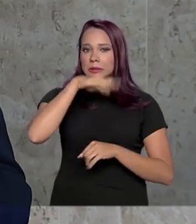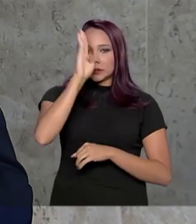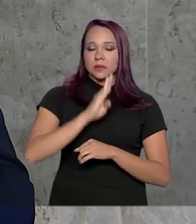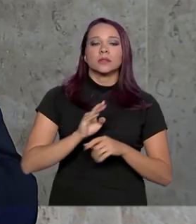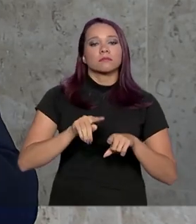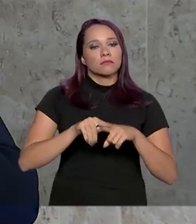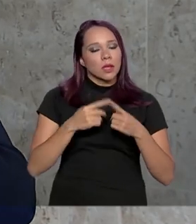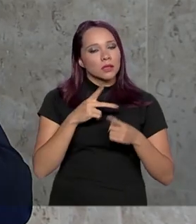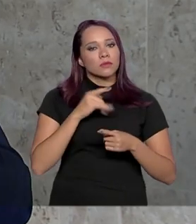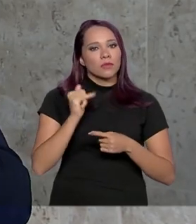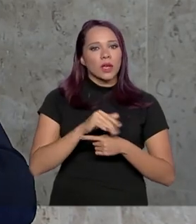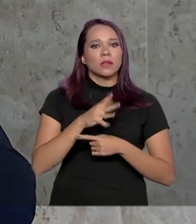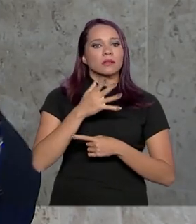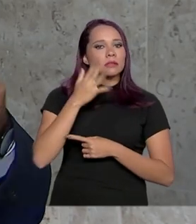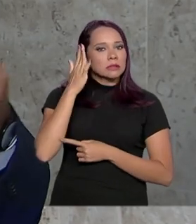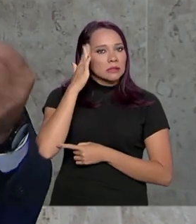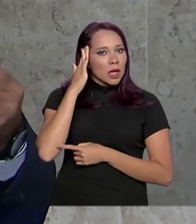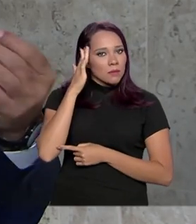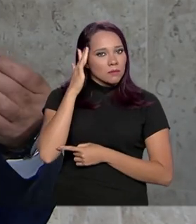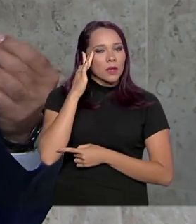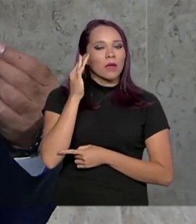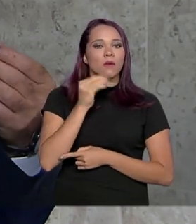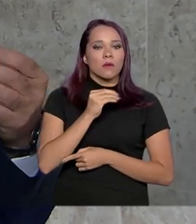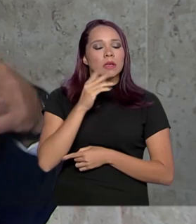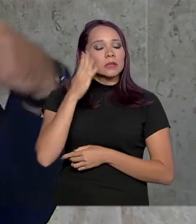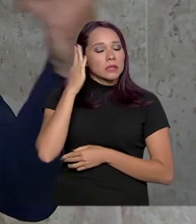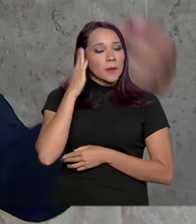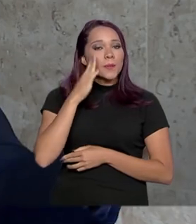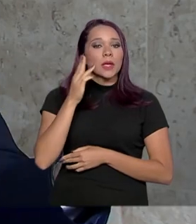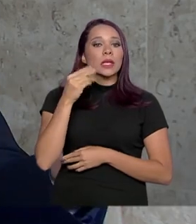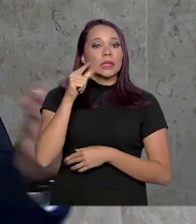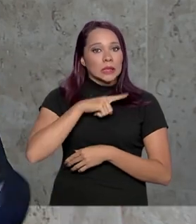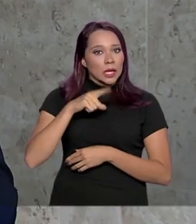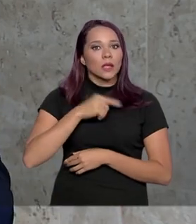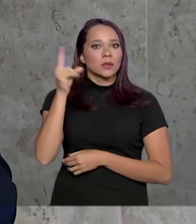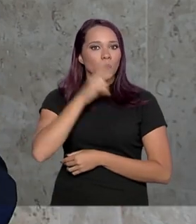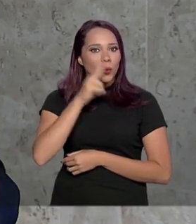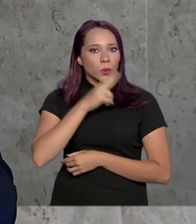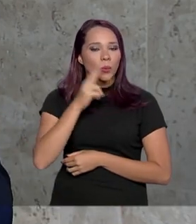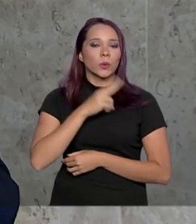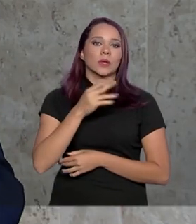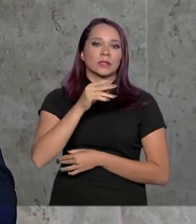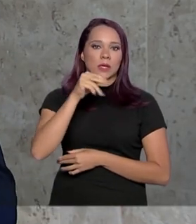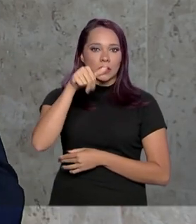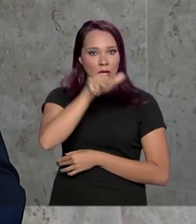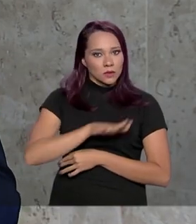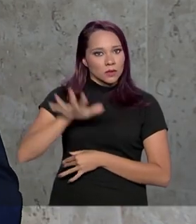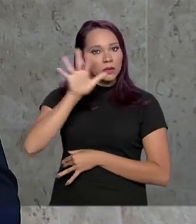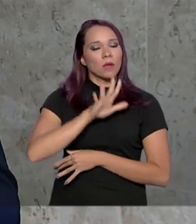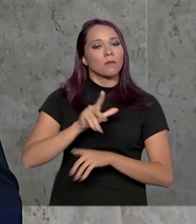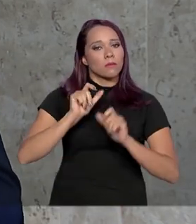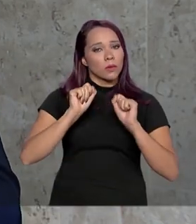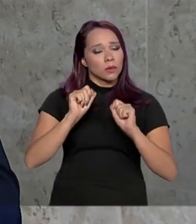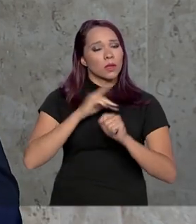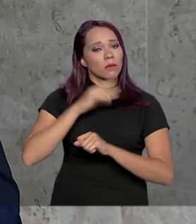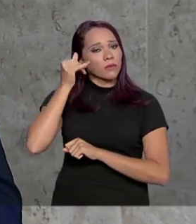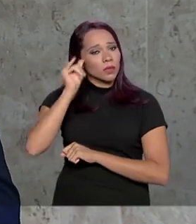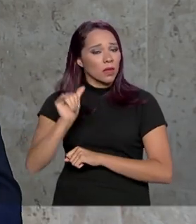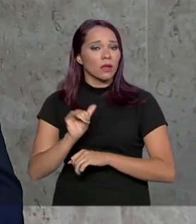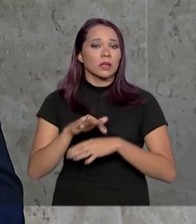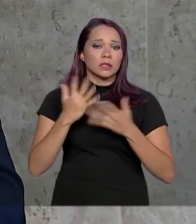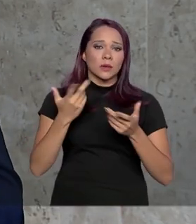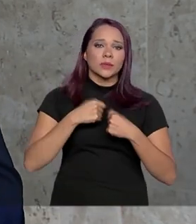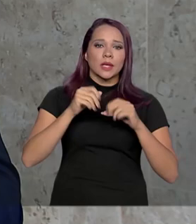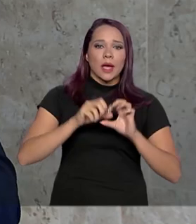mas nós vamos reconhecer essa emergência sanitária internacional para poder ter os mecanismos, porque senão você tem que abrir